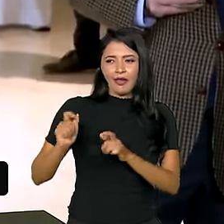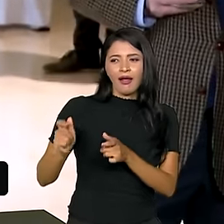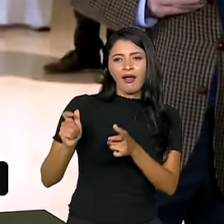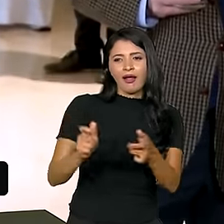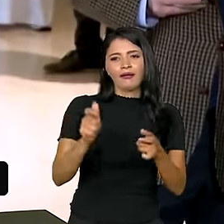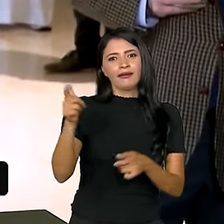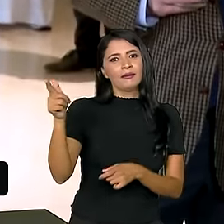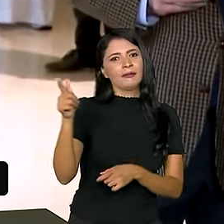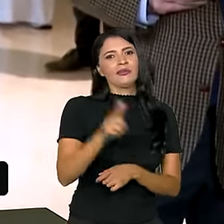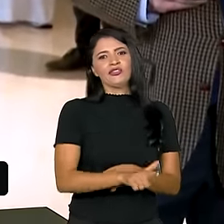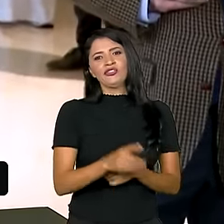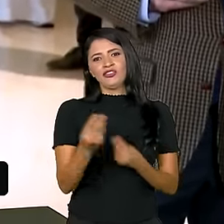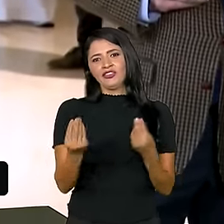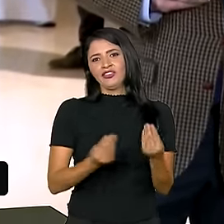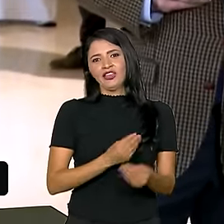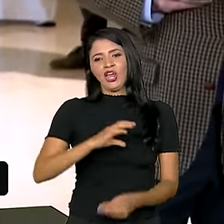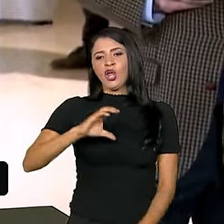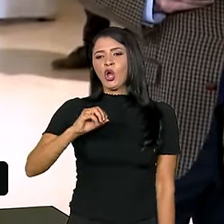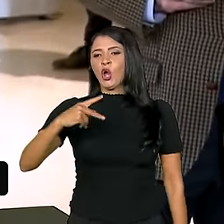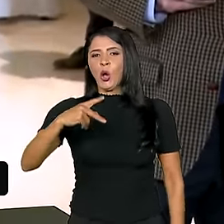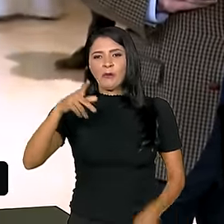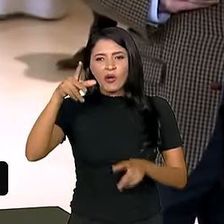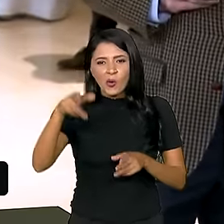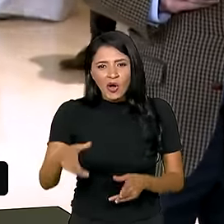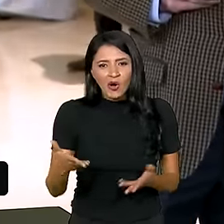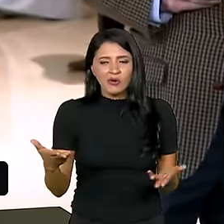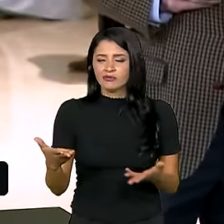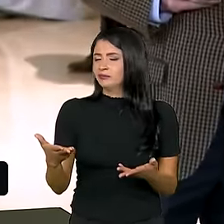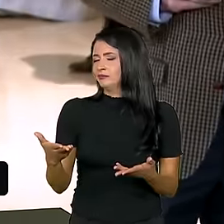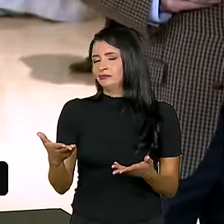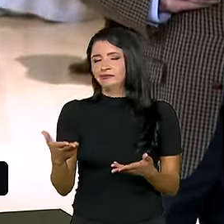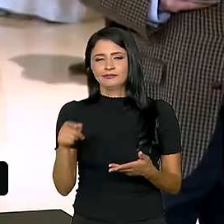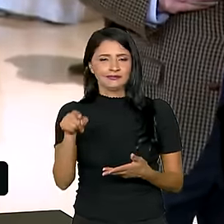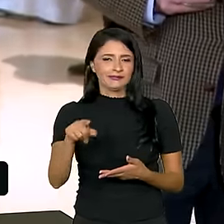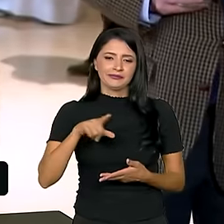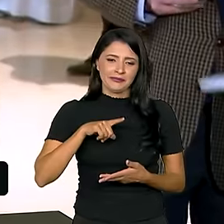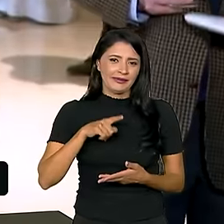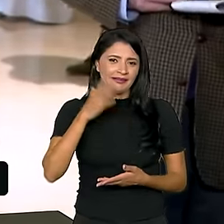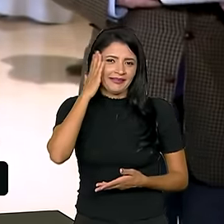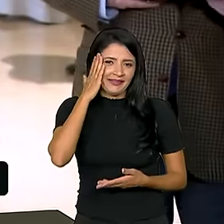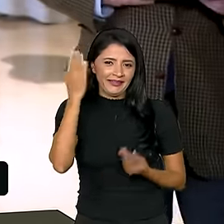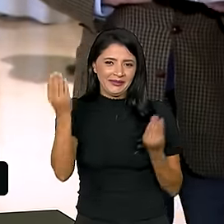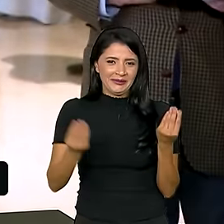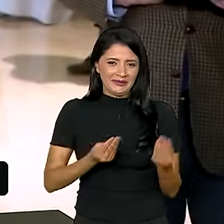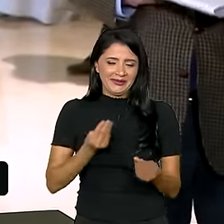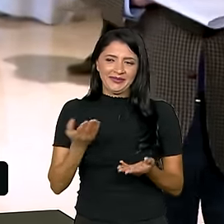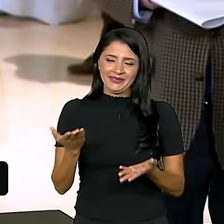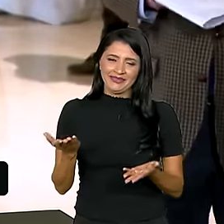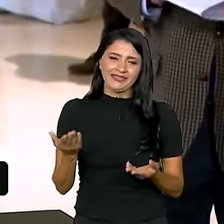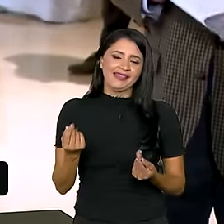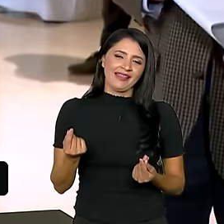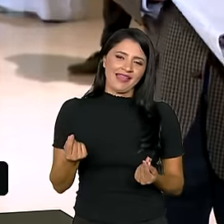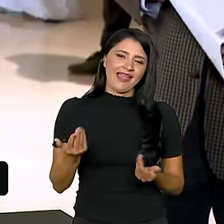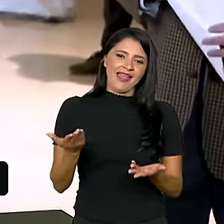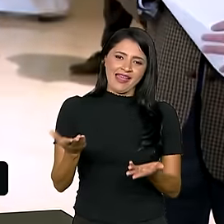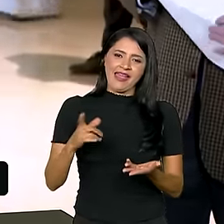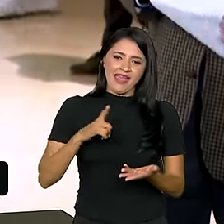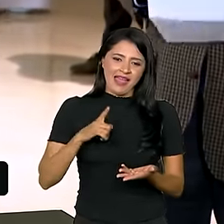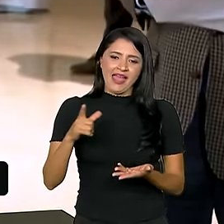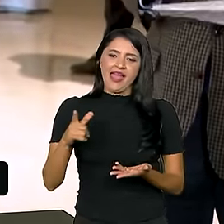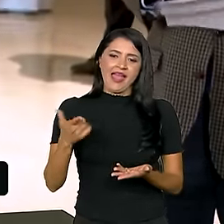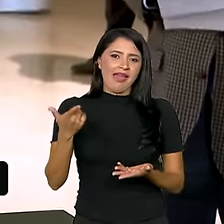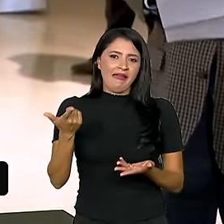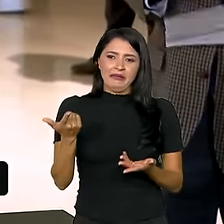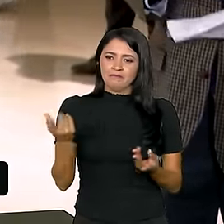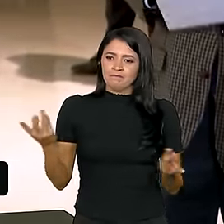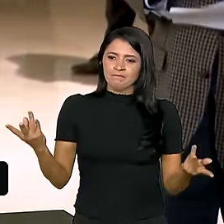repetir uma COP como essa, com o luxo, a